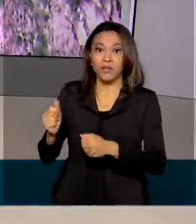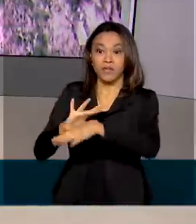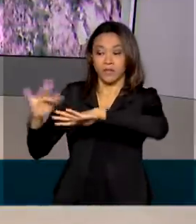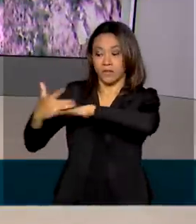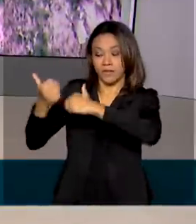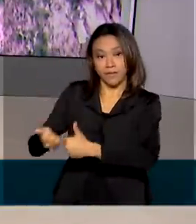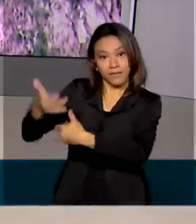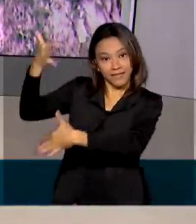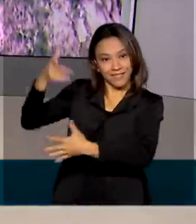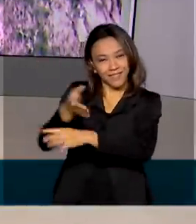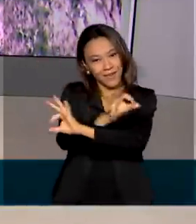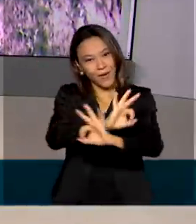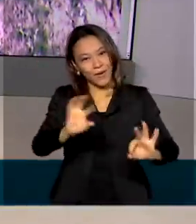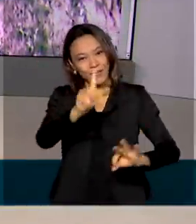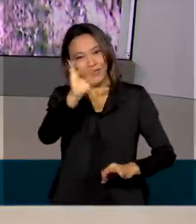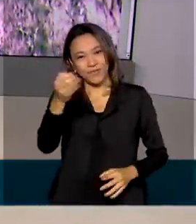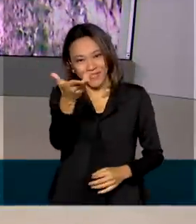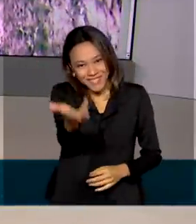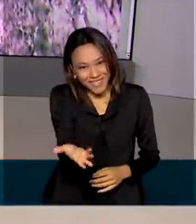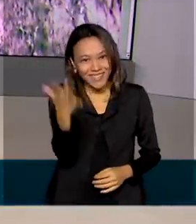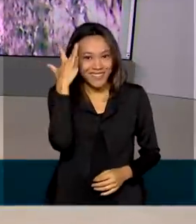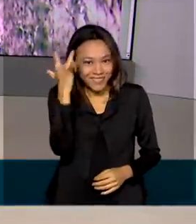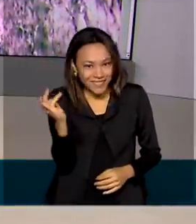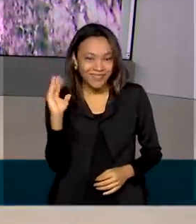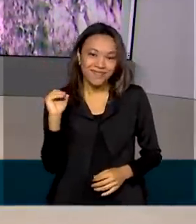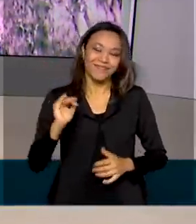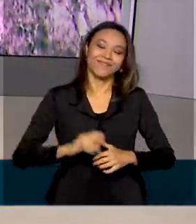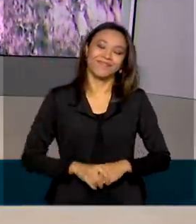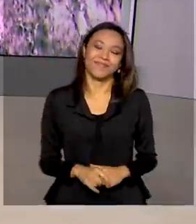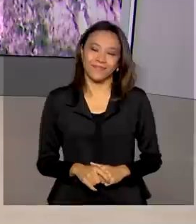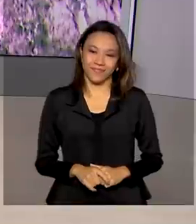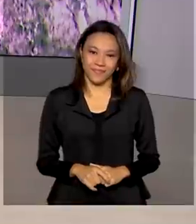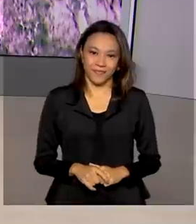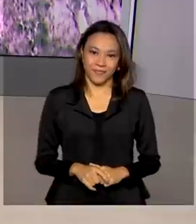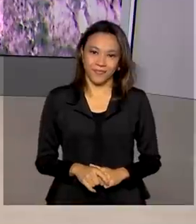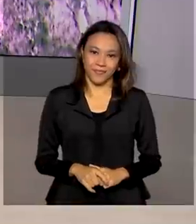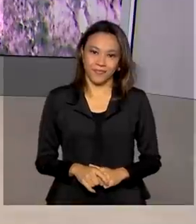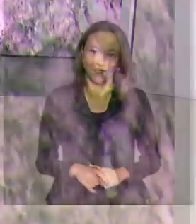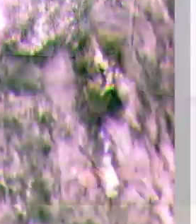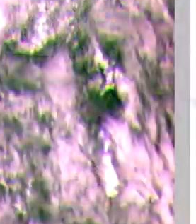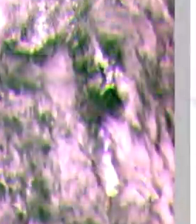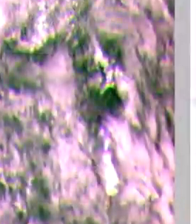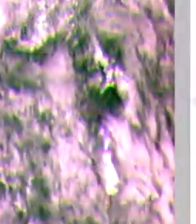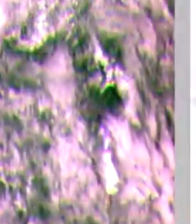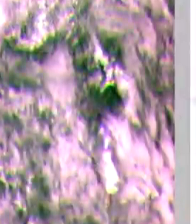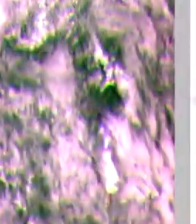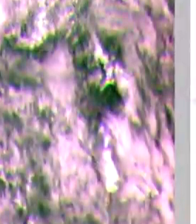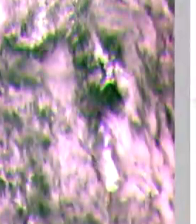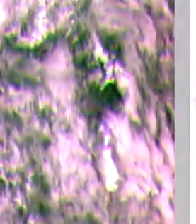sociais. Um excelente dia para você e até amanhã. E aí e